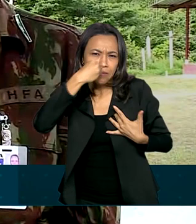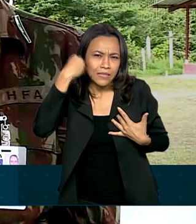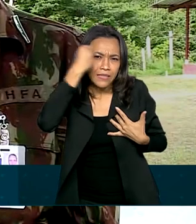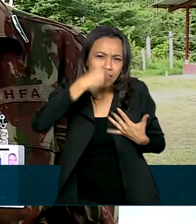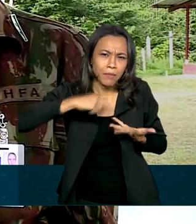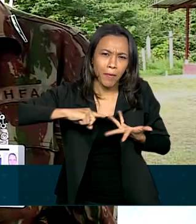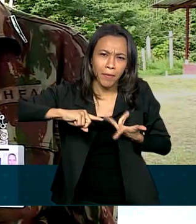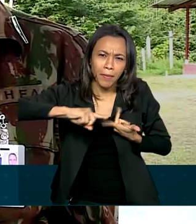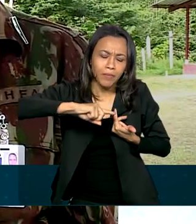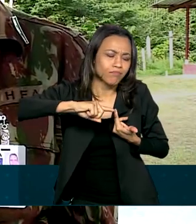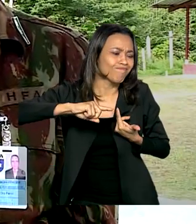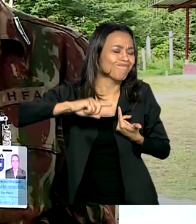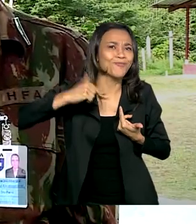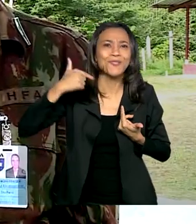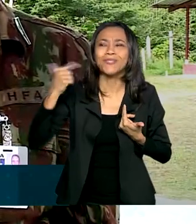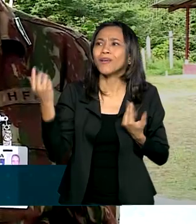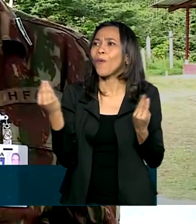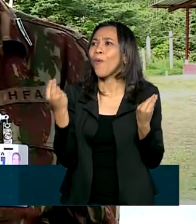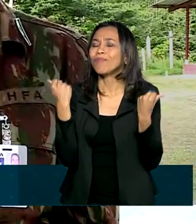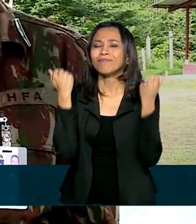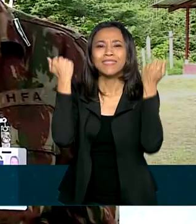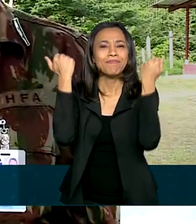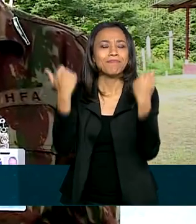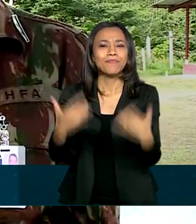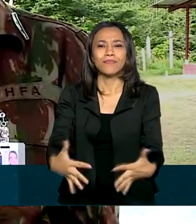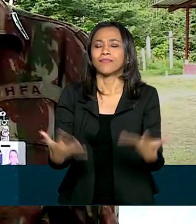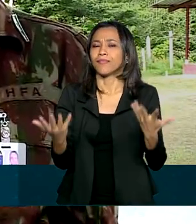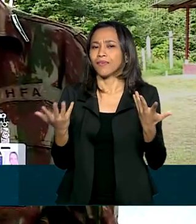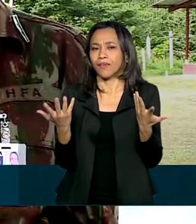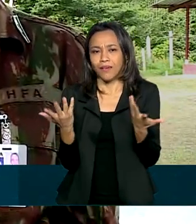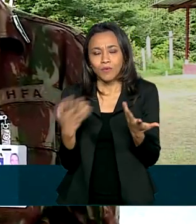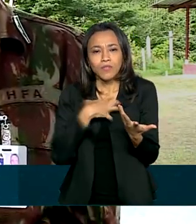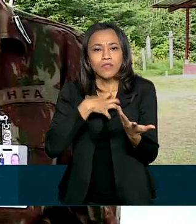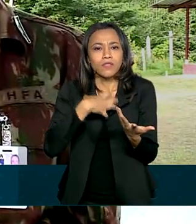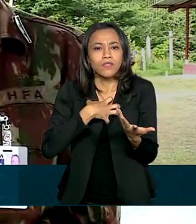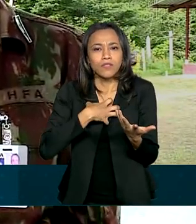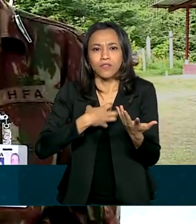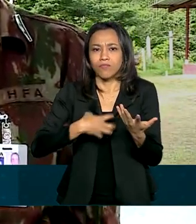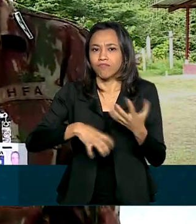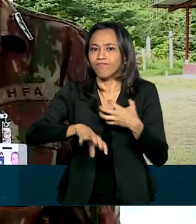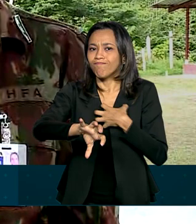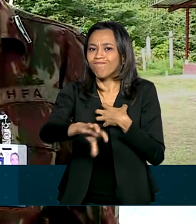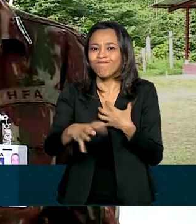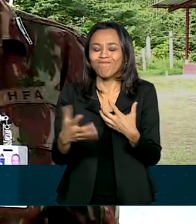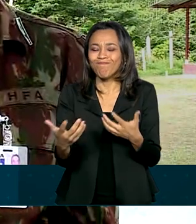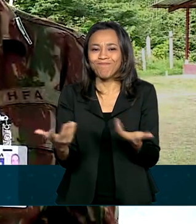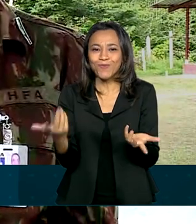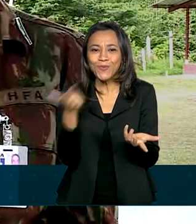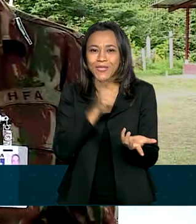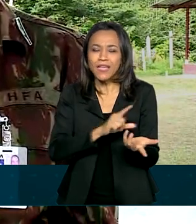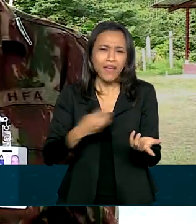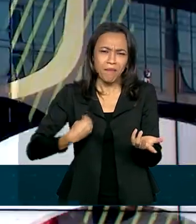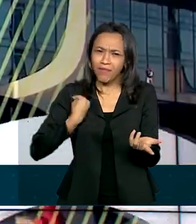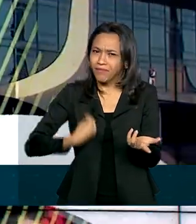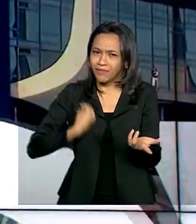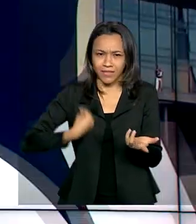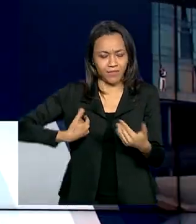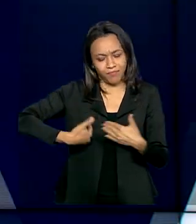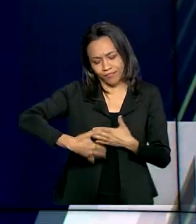não tem palavras que explicam, que justifiquem o sentimento que a gente leva para a vida toda.